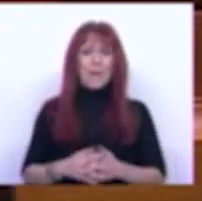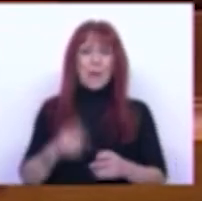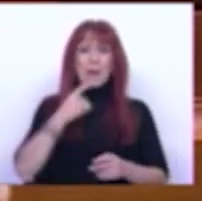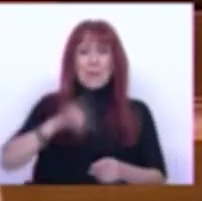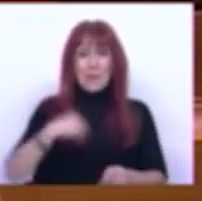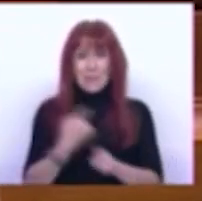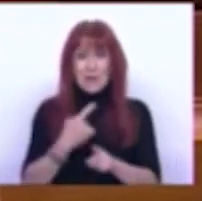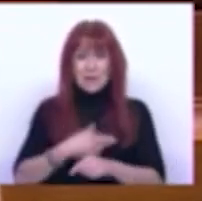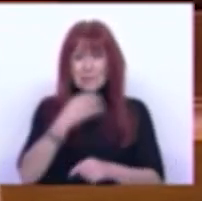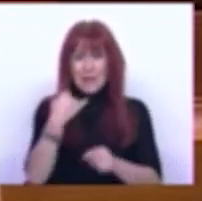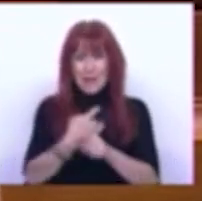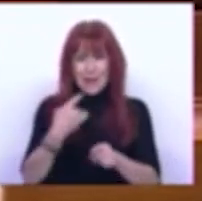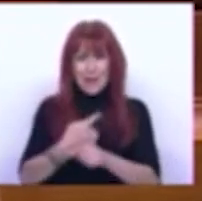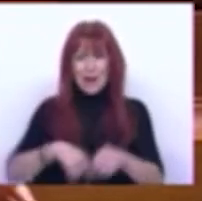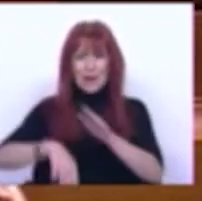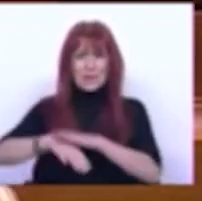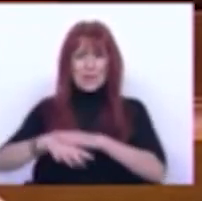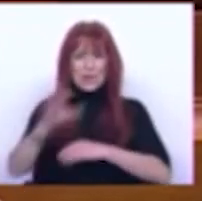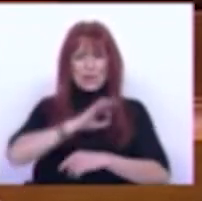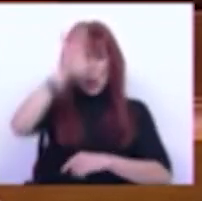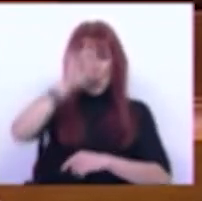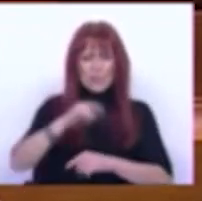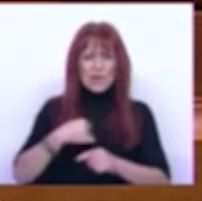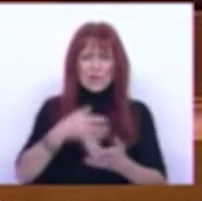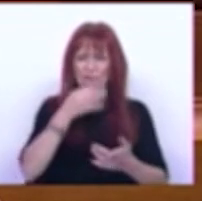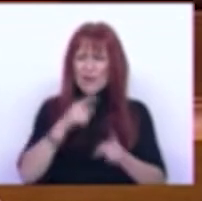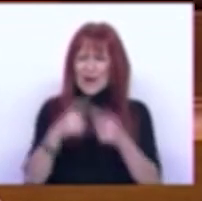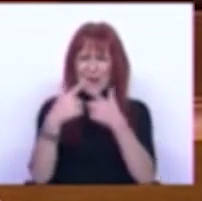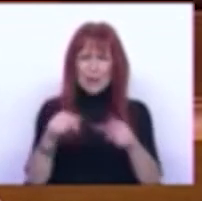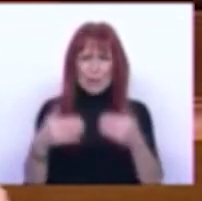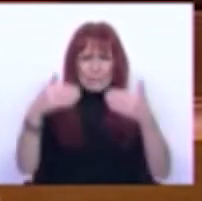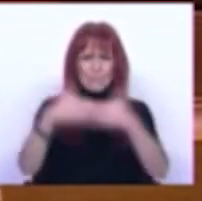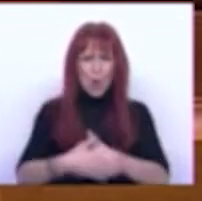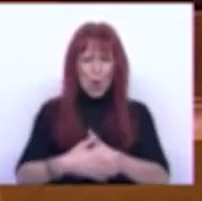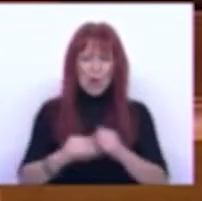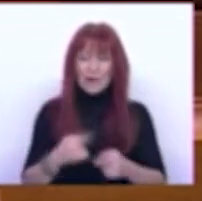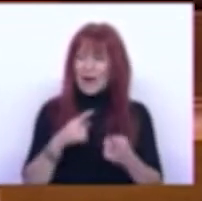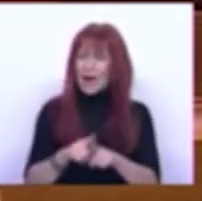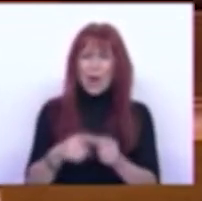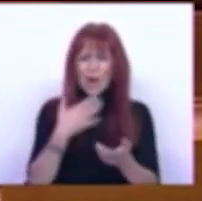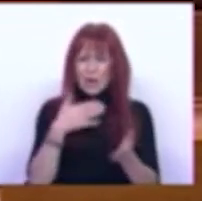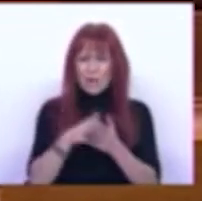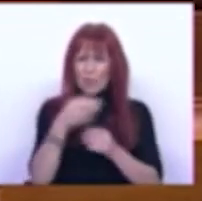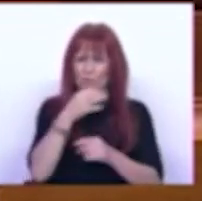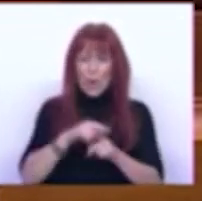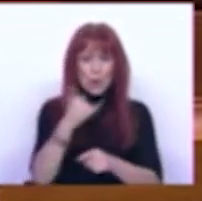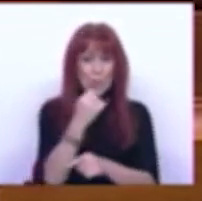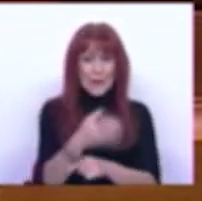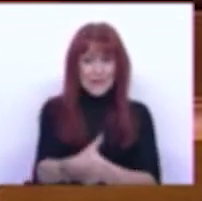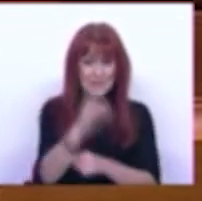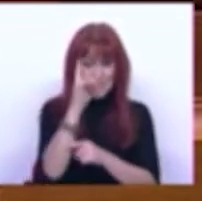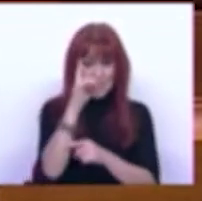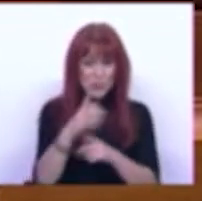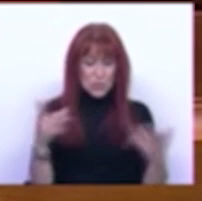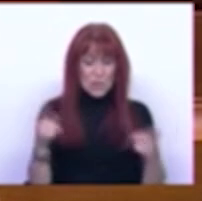repetir os velhos mantras da direita o Sr. Primeiro Ministro fala numa língua morta Ela deixou de usar-se quando em 2016